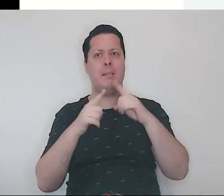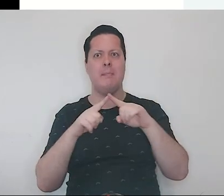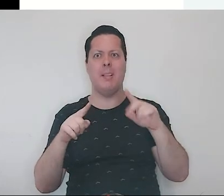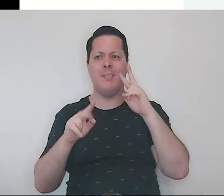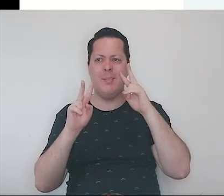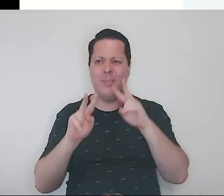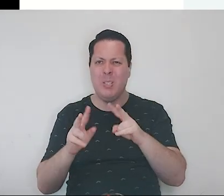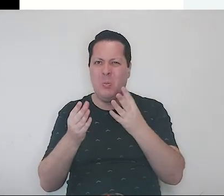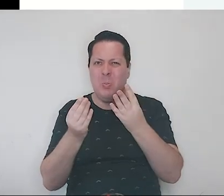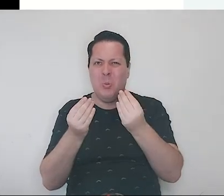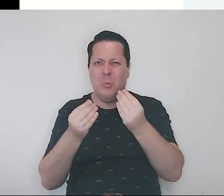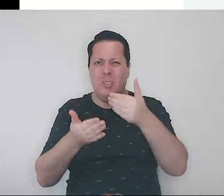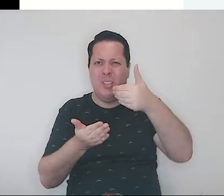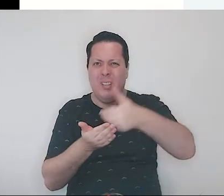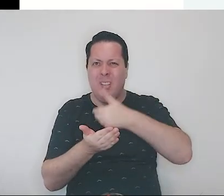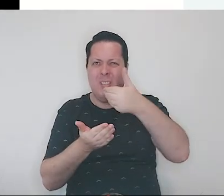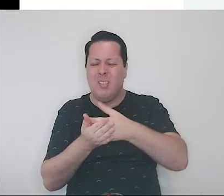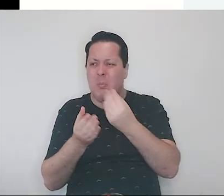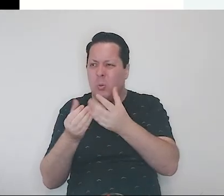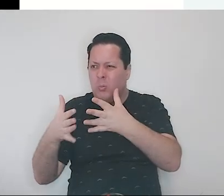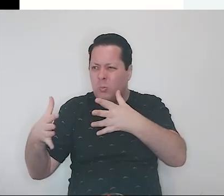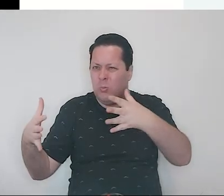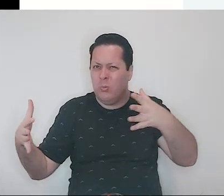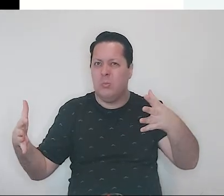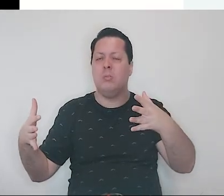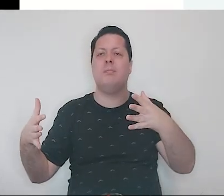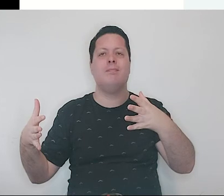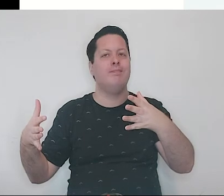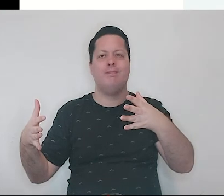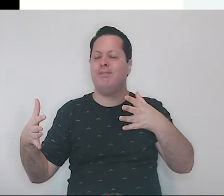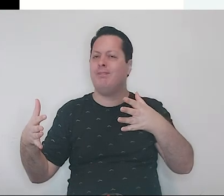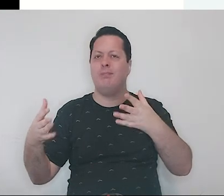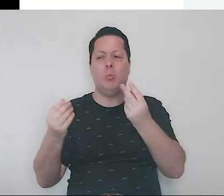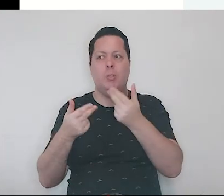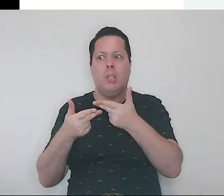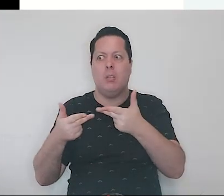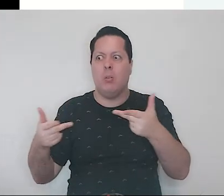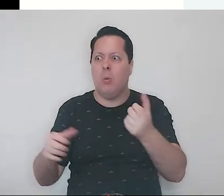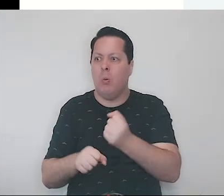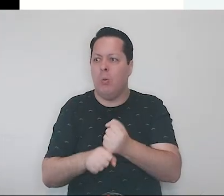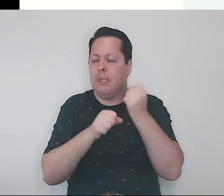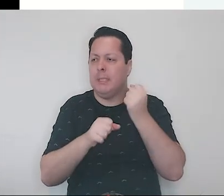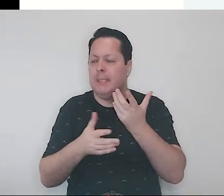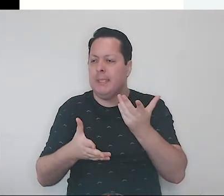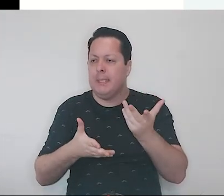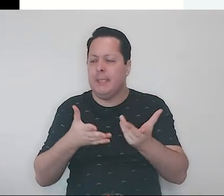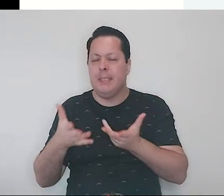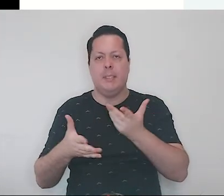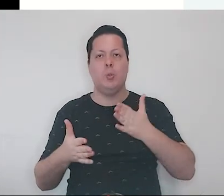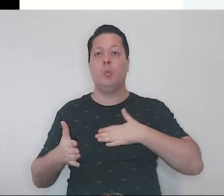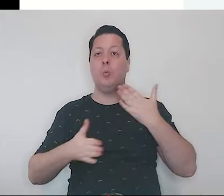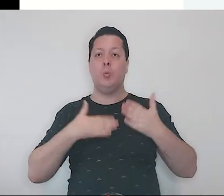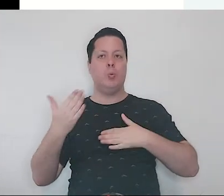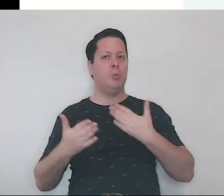canja na frente, tanta canja na frente, tanto inhame na frente, tanto inhame na frente, ele